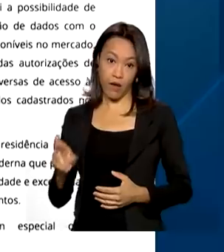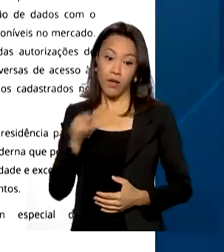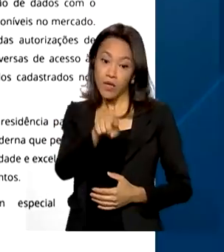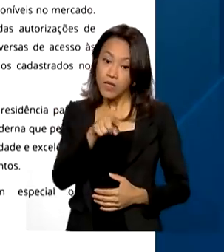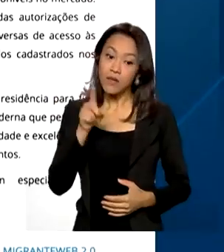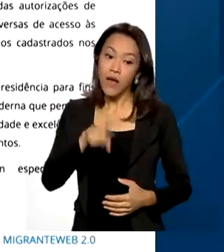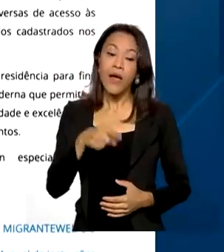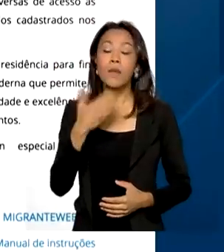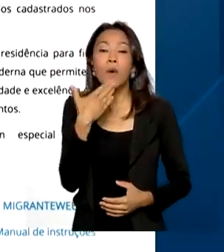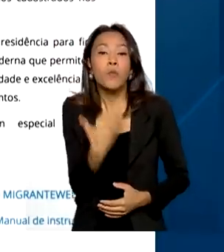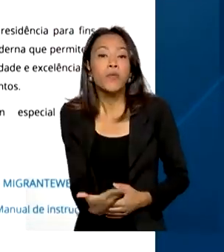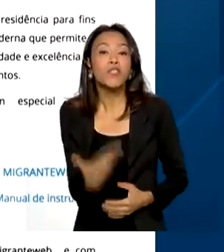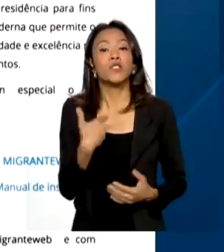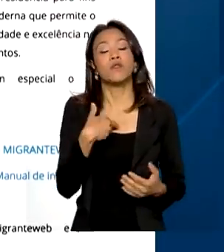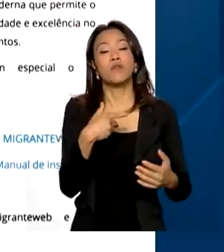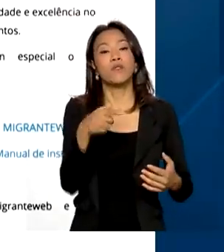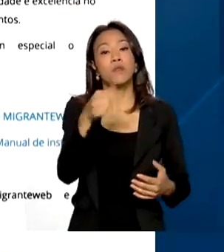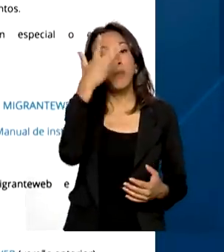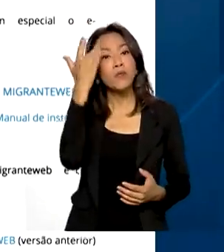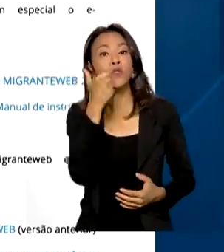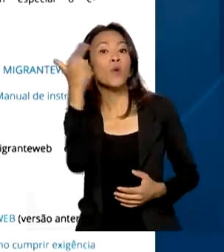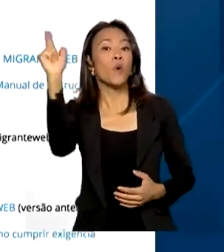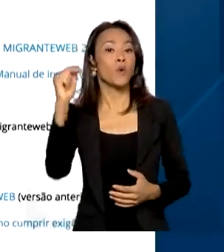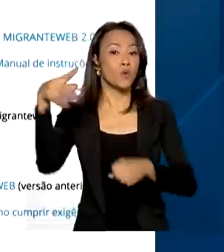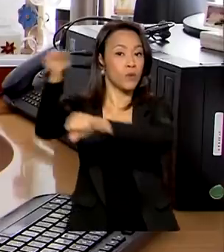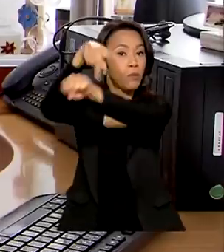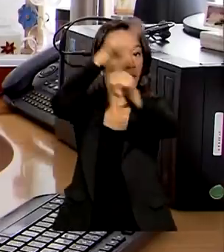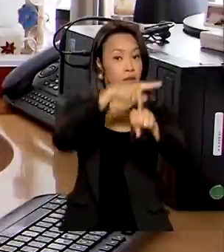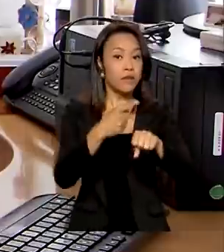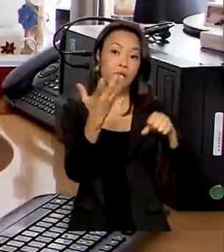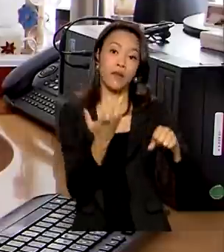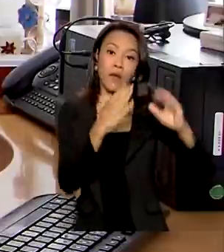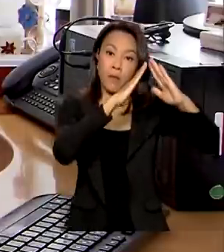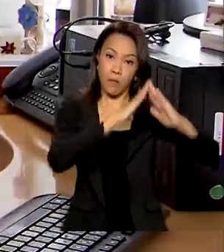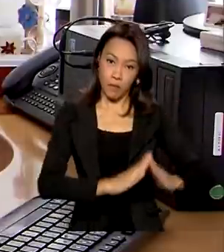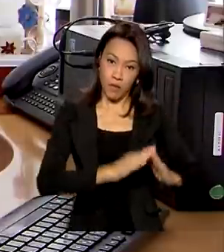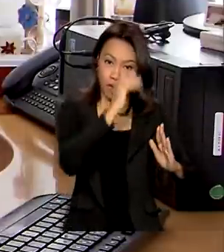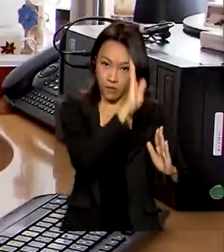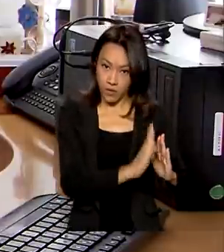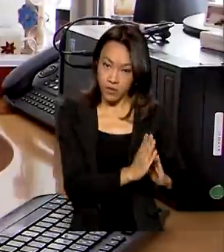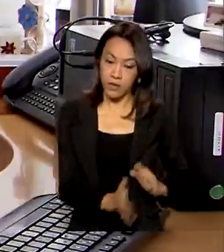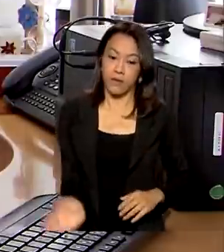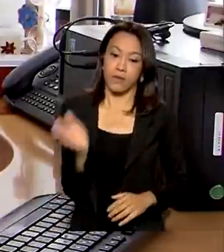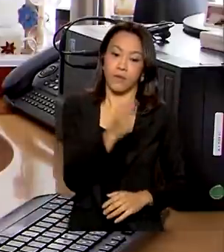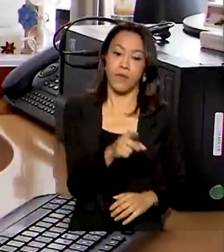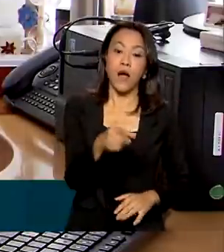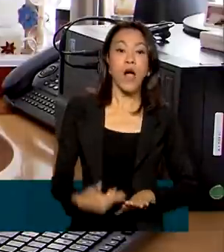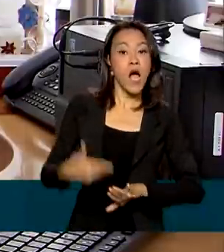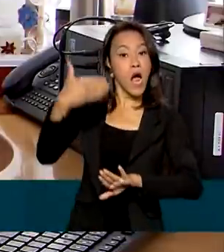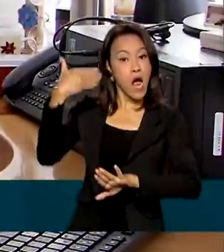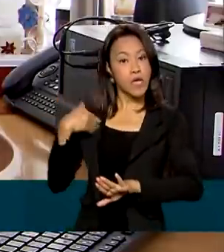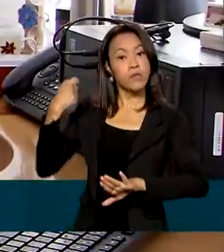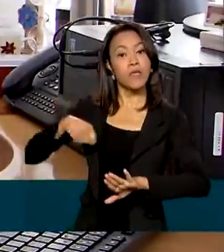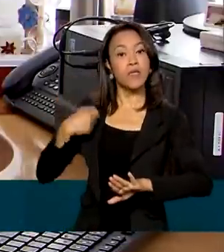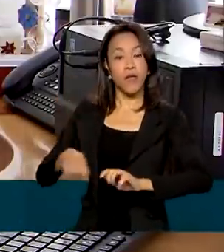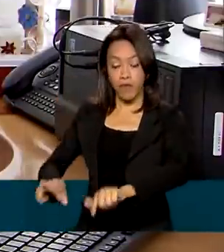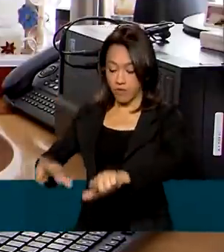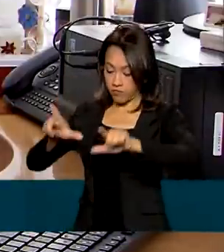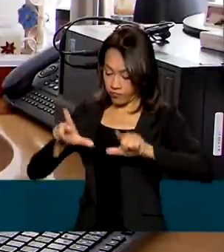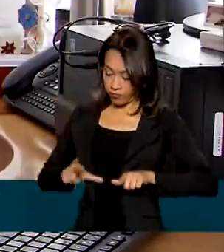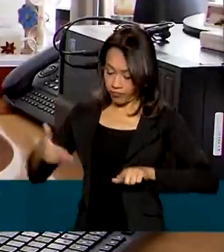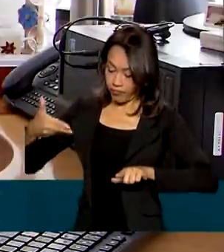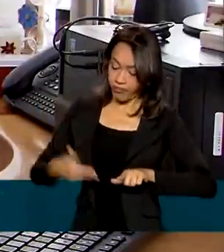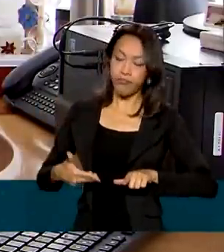processo de migração de estrangeiros para o Brasil. O sistema anterior exigia um certificado digital para que fosse